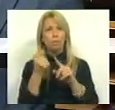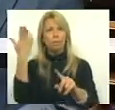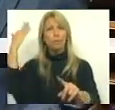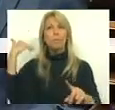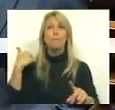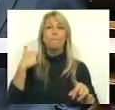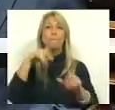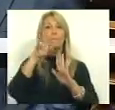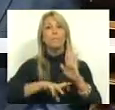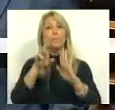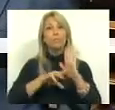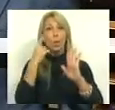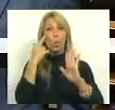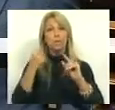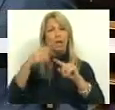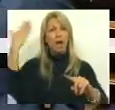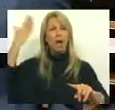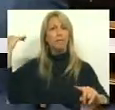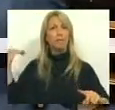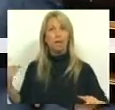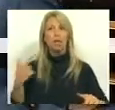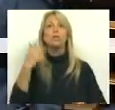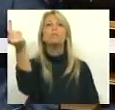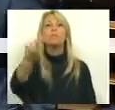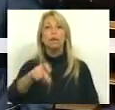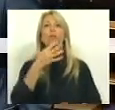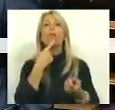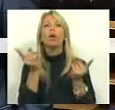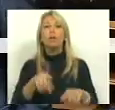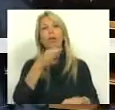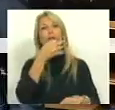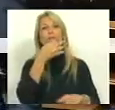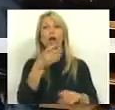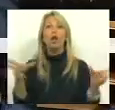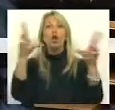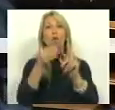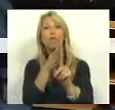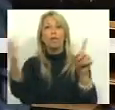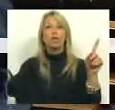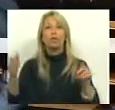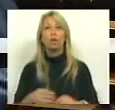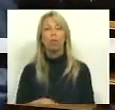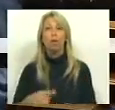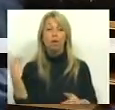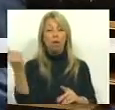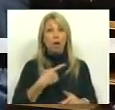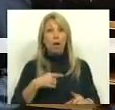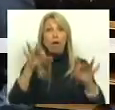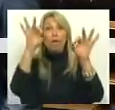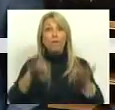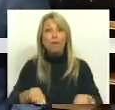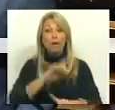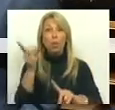conhecido há poucos dias, vem falar de um novo desvio. E nós estamos a chegar ao final do ano, Sr. Primeiro-Ministro.